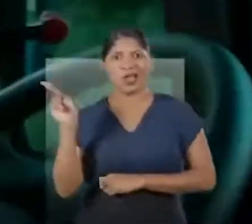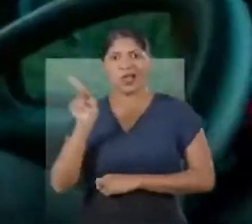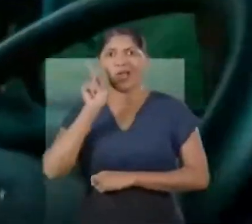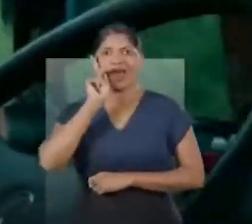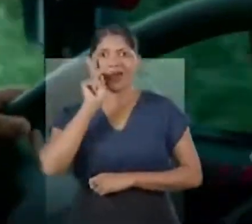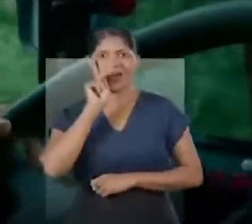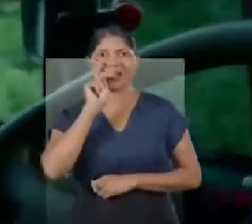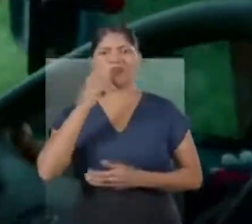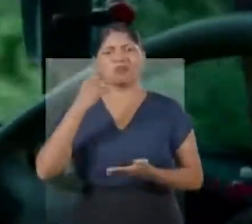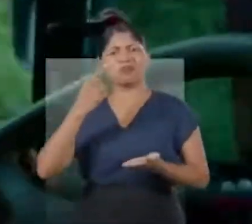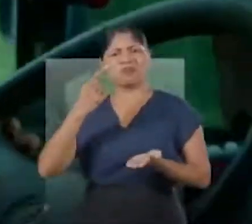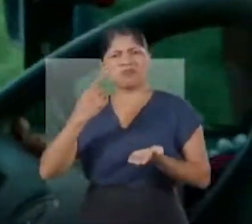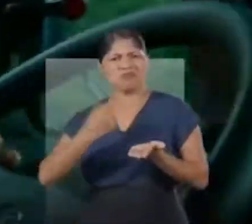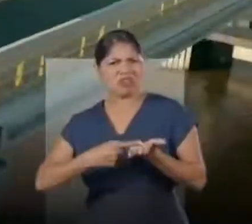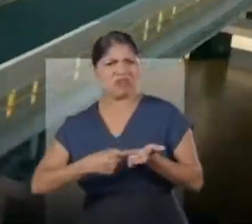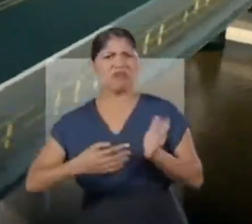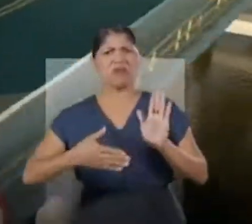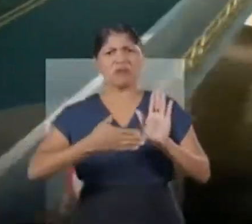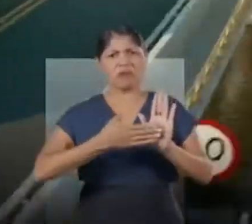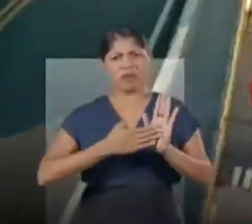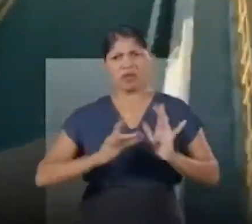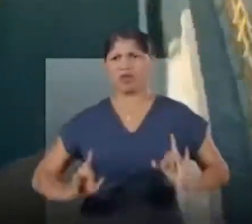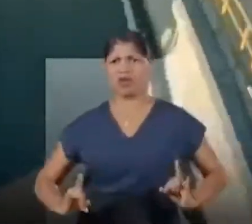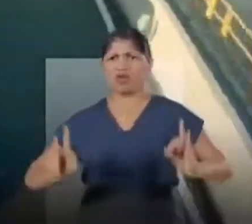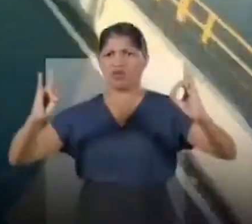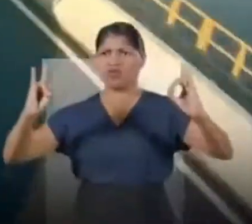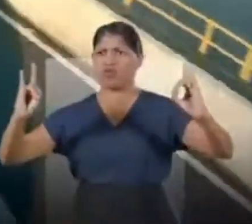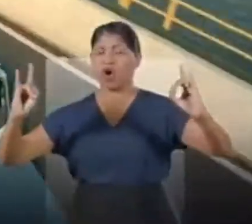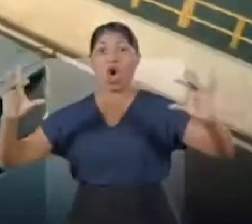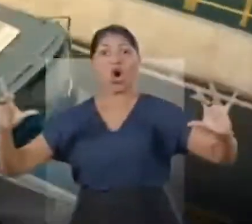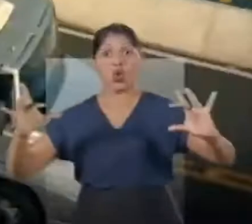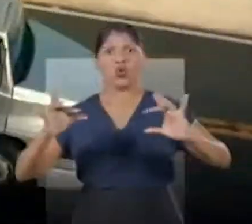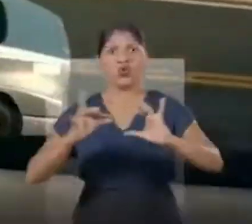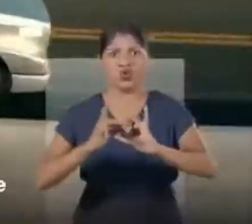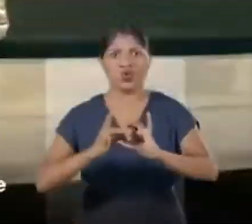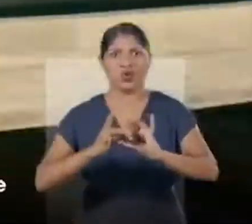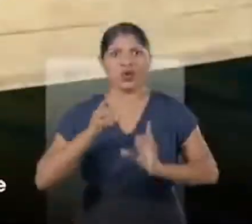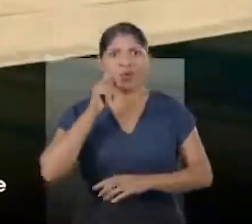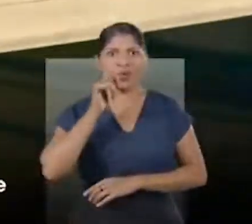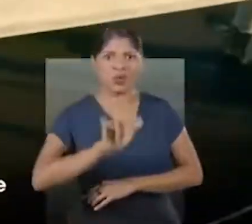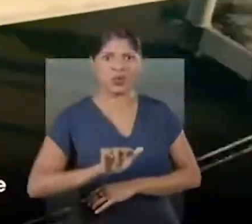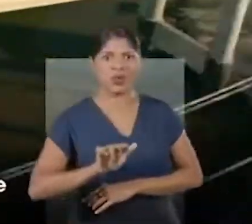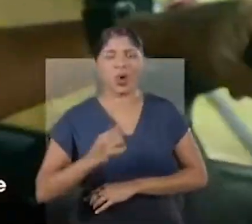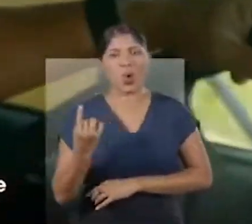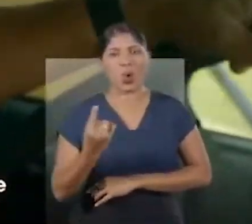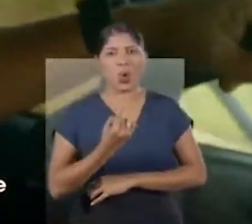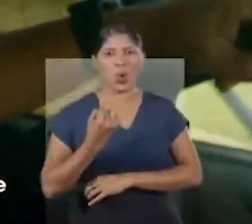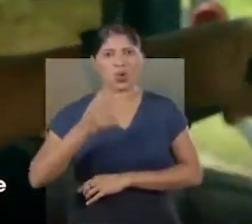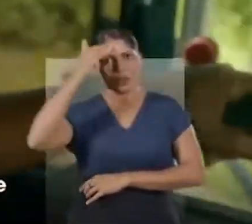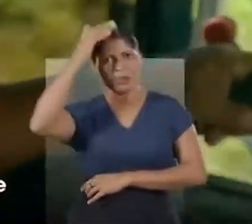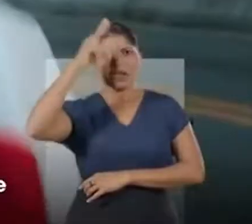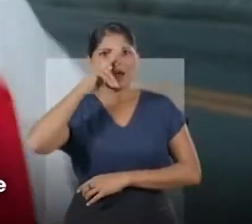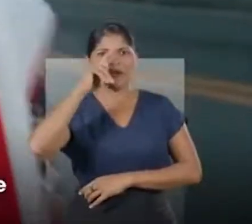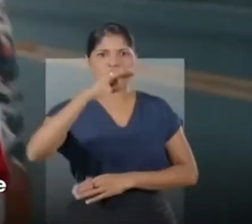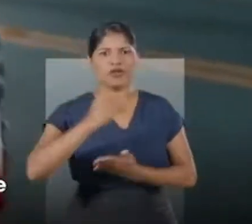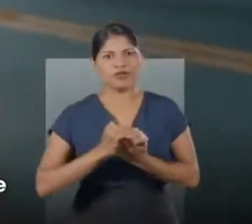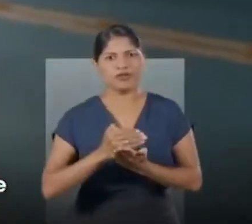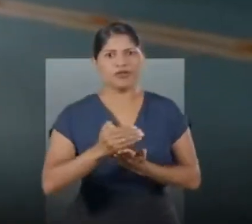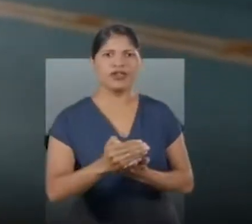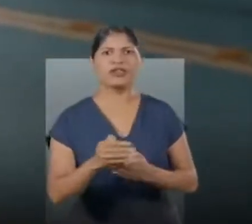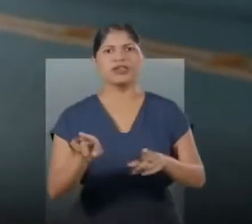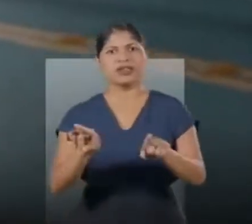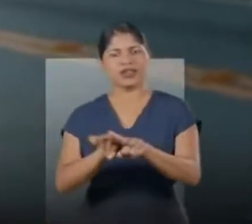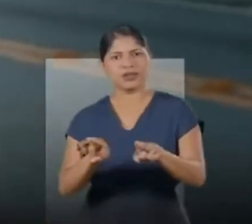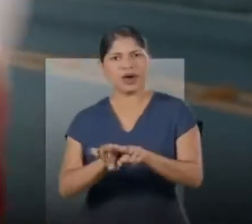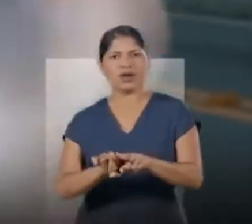Helder Barbalho prometeu que ia fazer a integração e integrou. É o único jeito do Pará continuar andando forte para